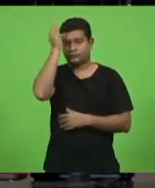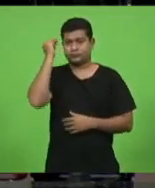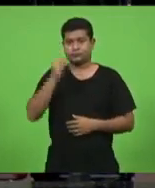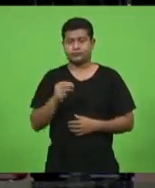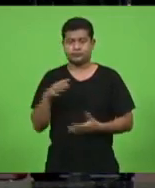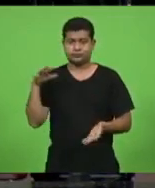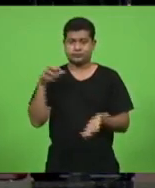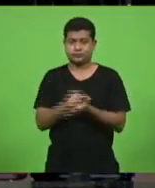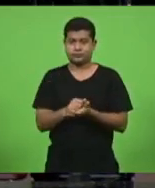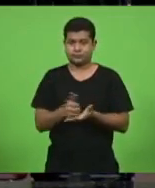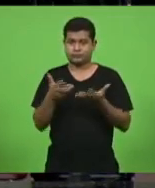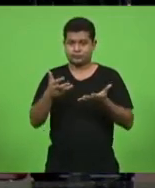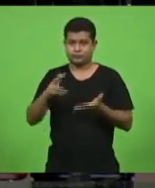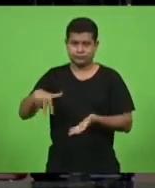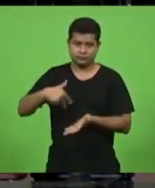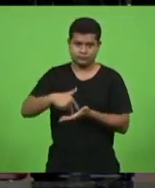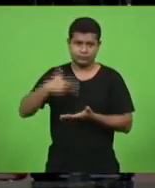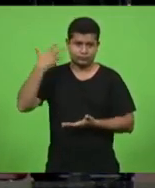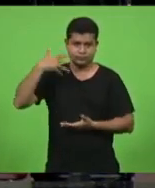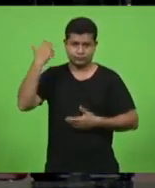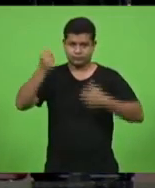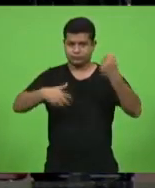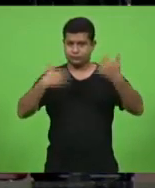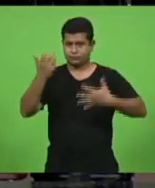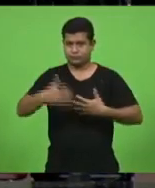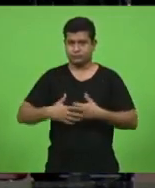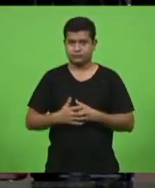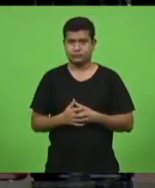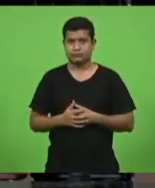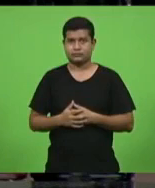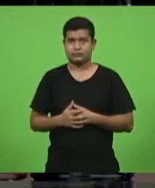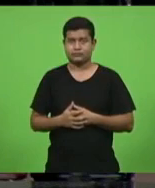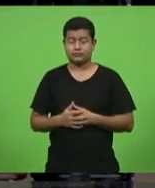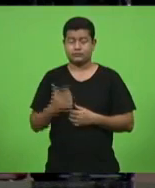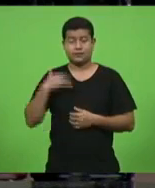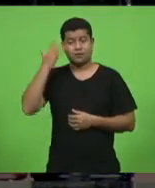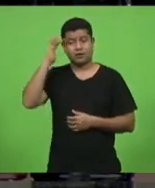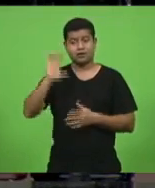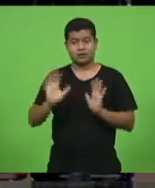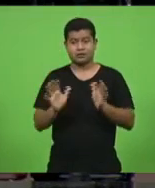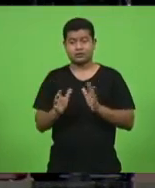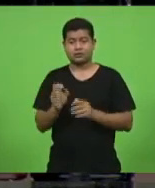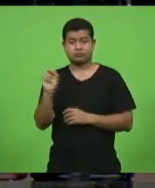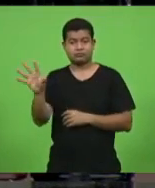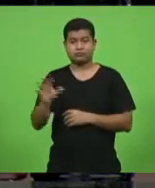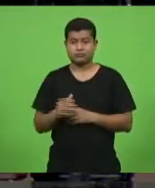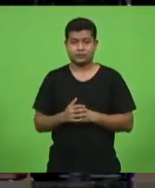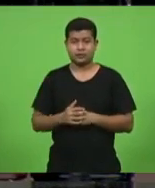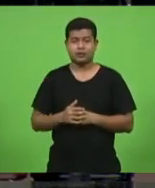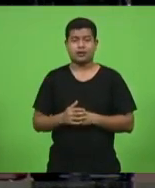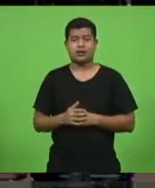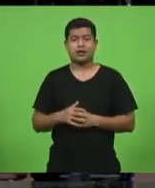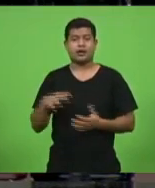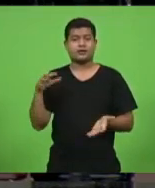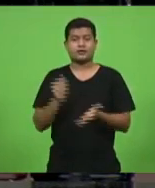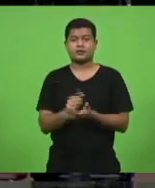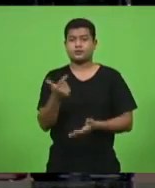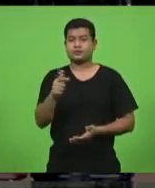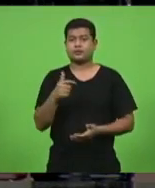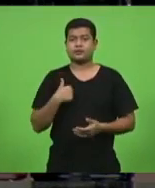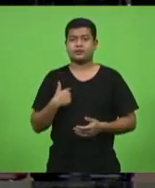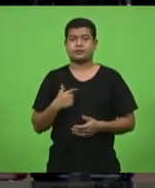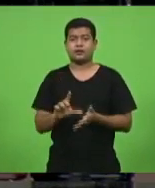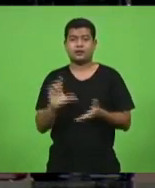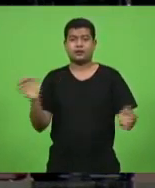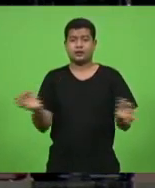fazer uso da palavra deputada Luciane Carminati eu acho que já saiu também não havendo mais oradores inscritos essa presidência antes de